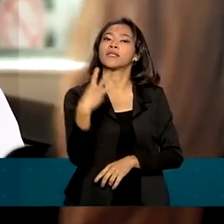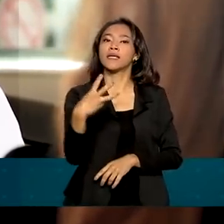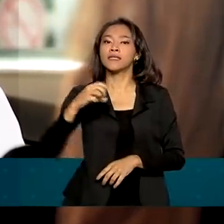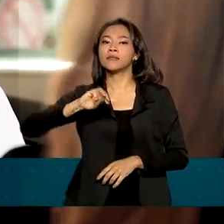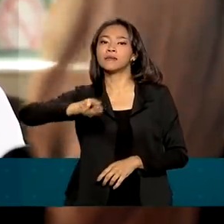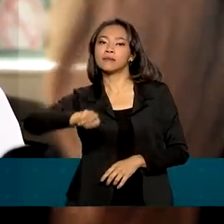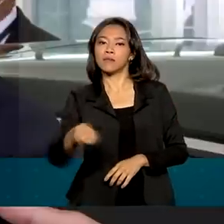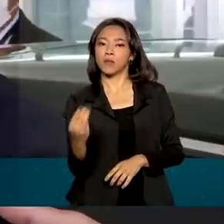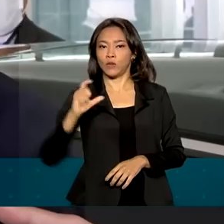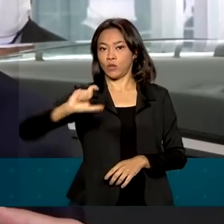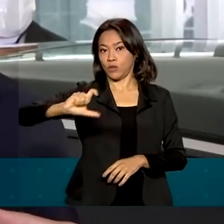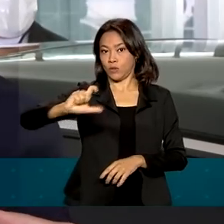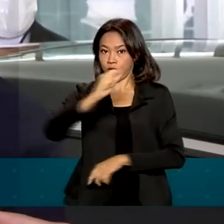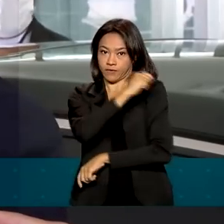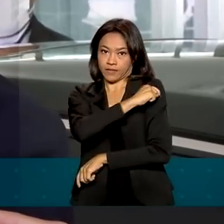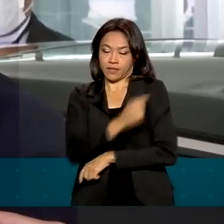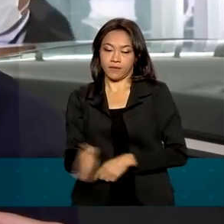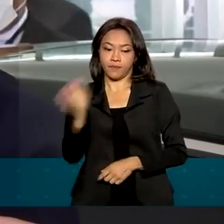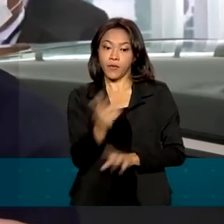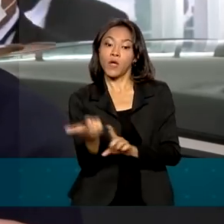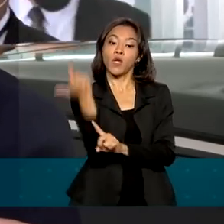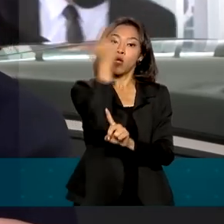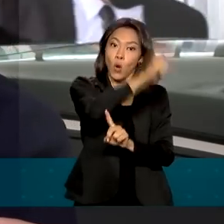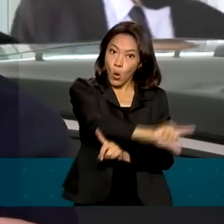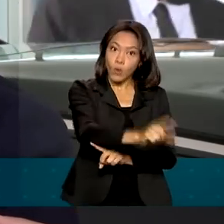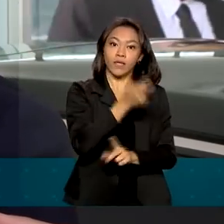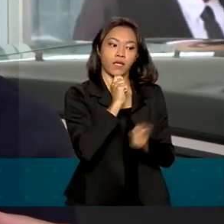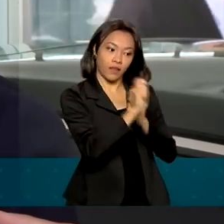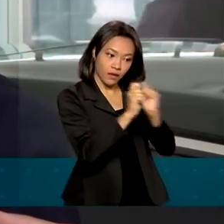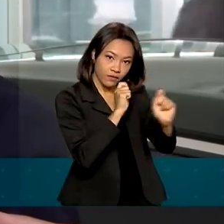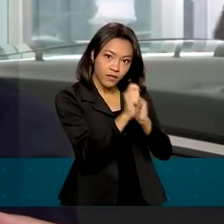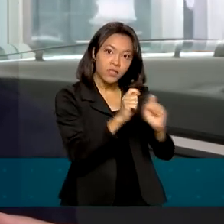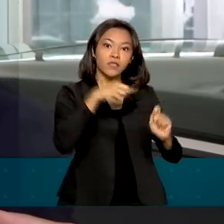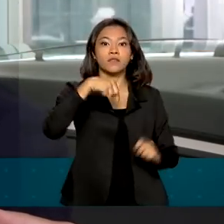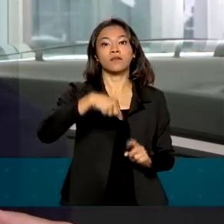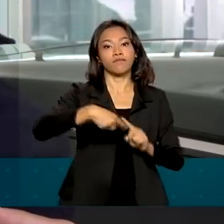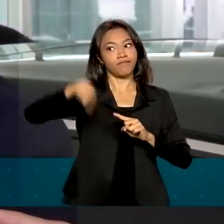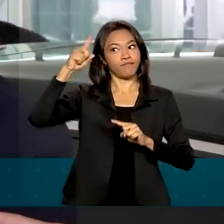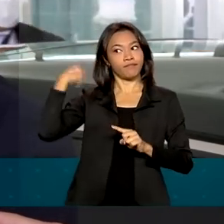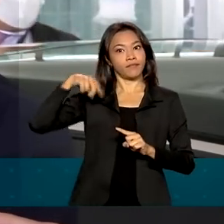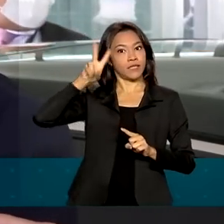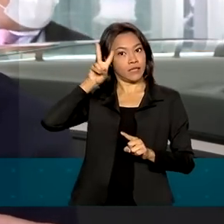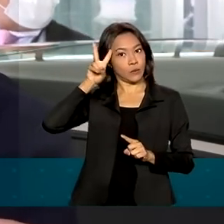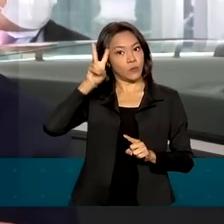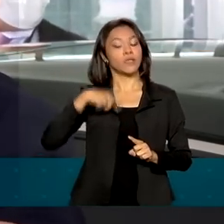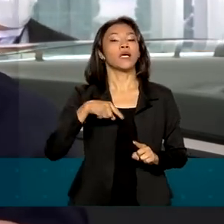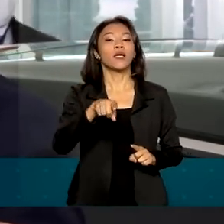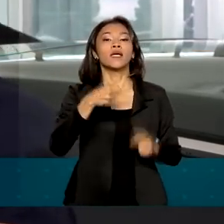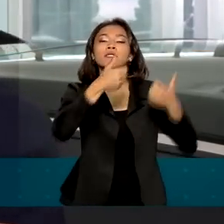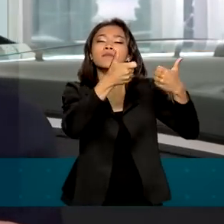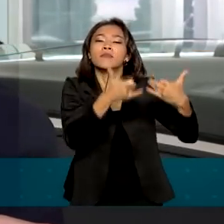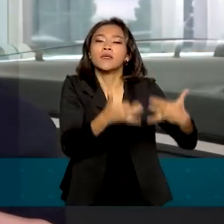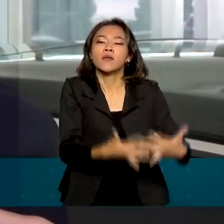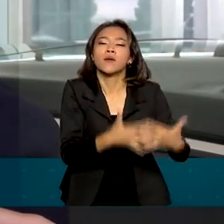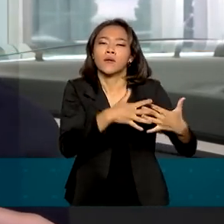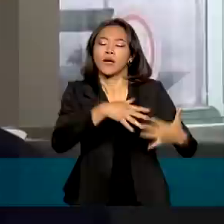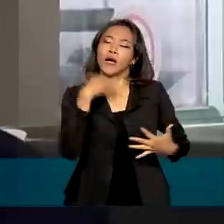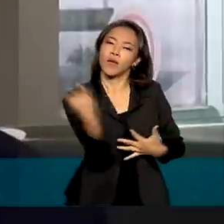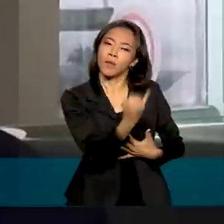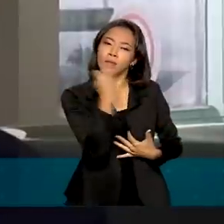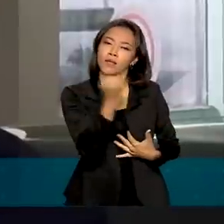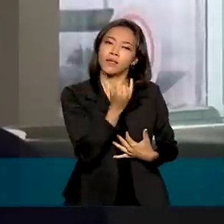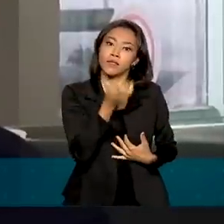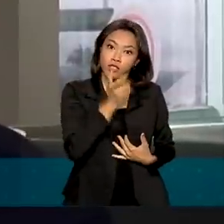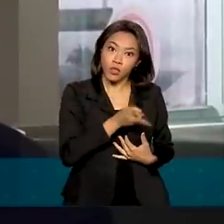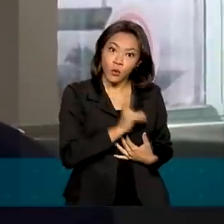de doses de vacina. Em outra entrevista, também nesta segunda-feira, Queiroga falou da importância de manter os cuidados